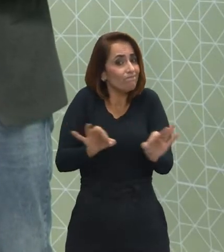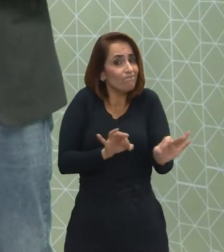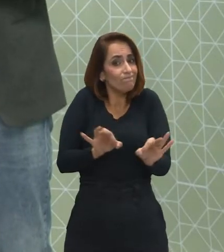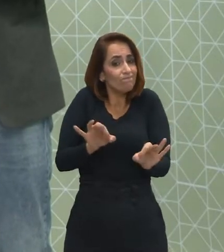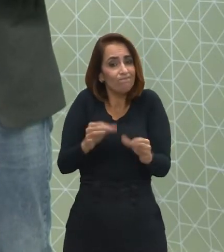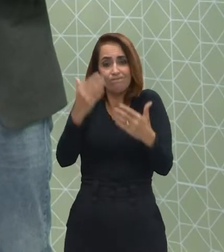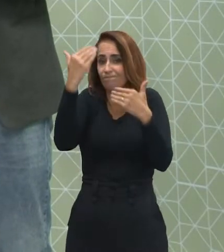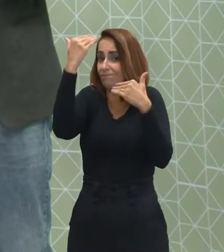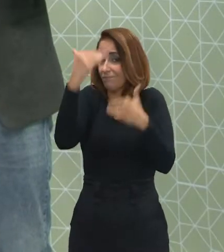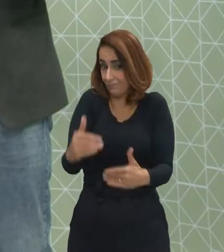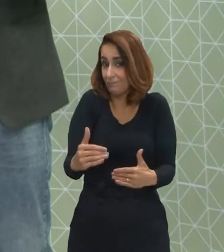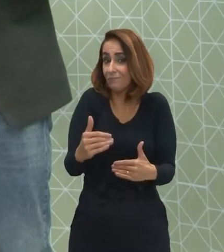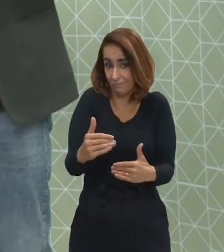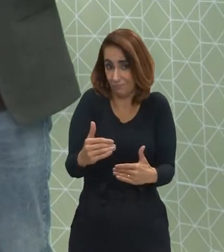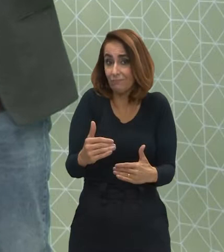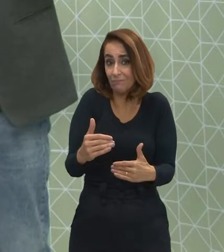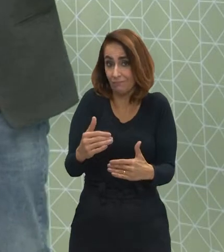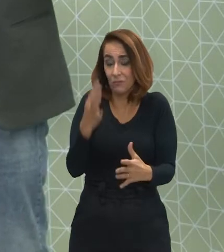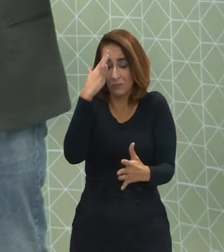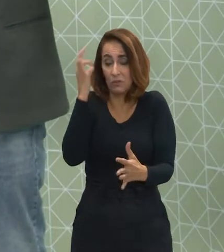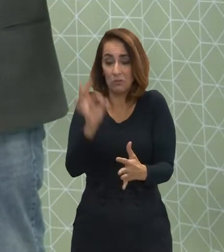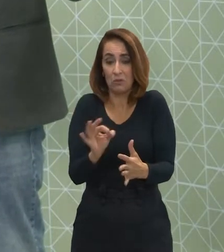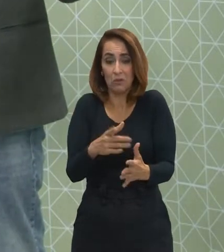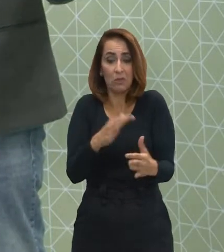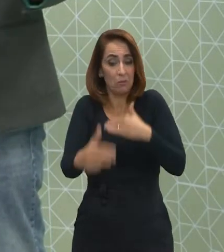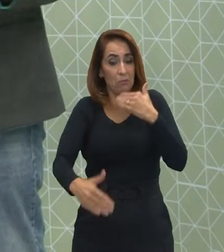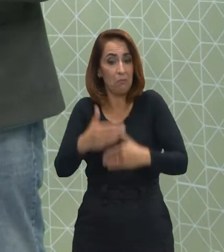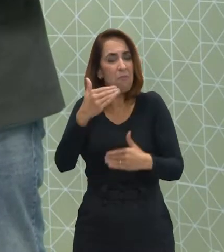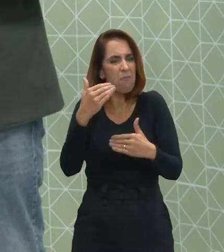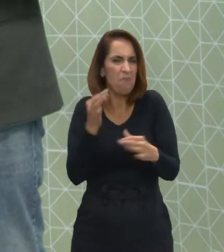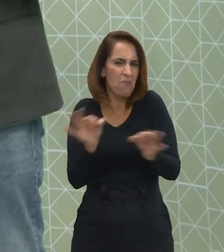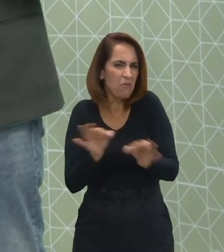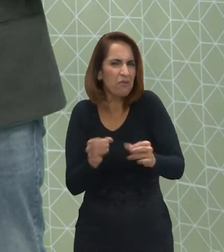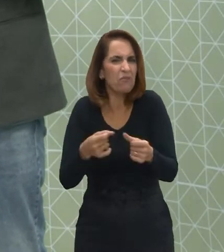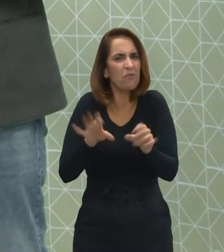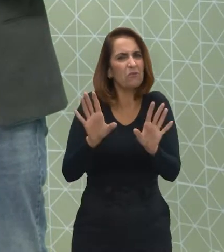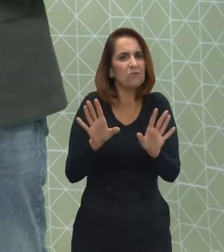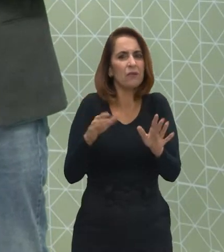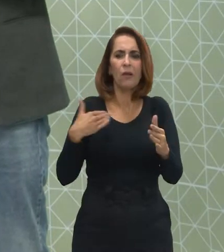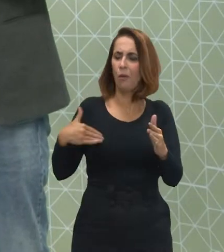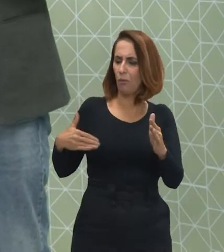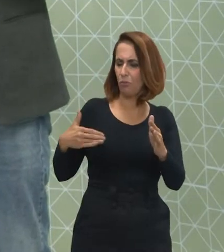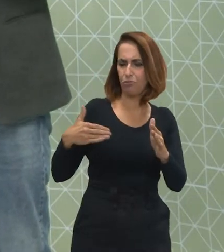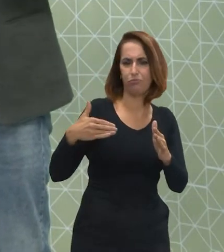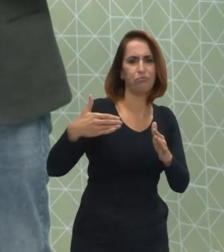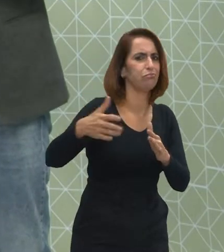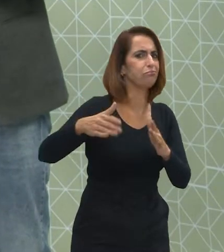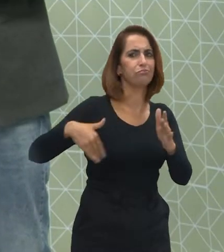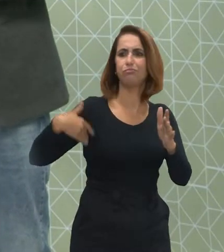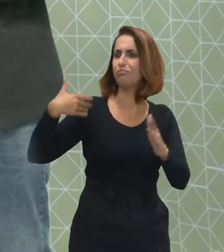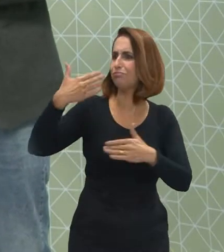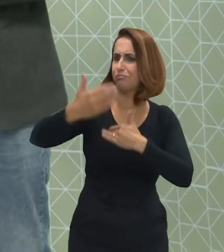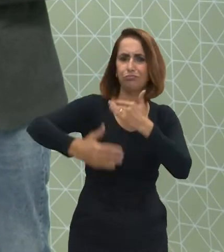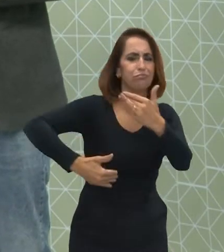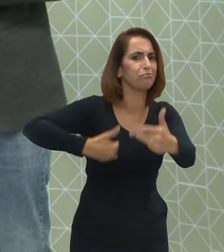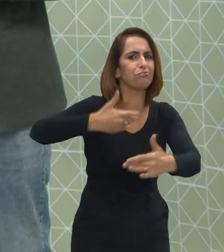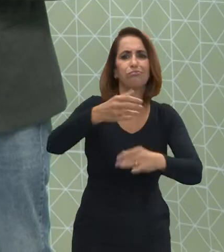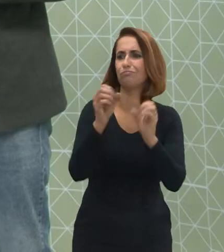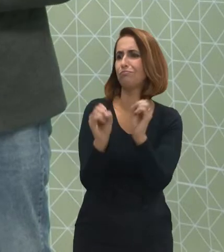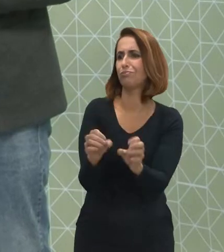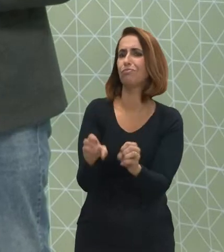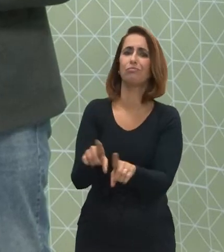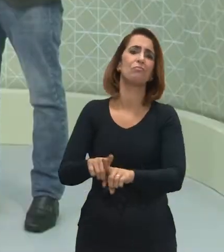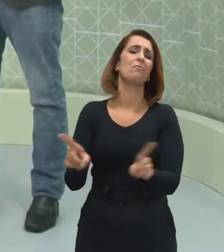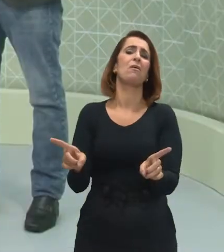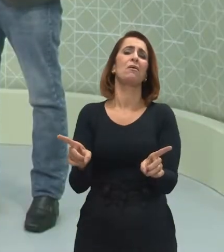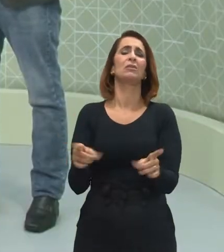uma prova. O correto seria que essa preparação fosse ao longo de todo o processo educativo.